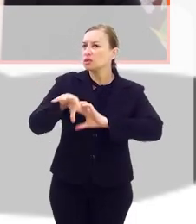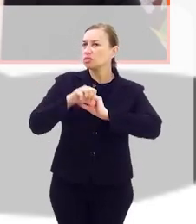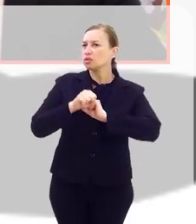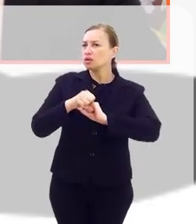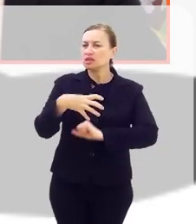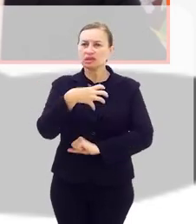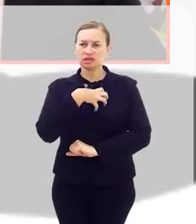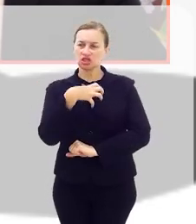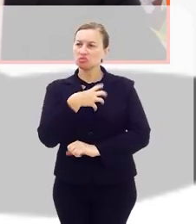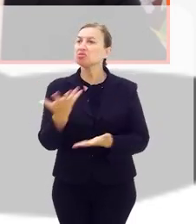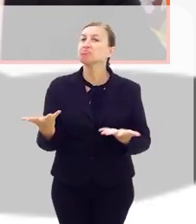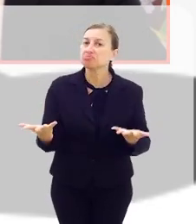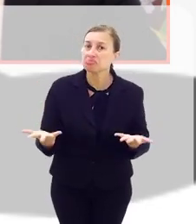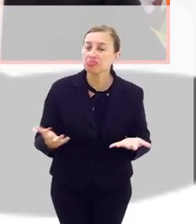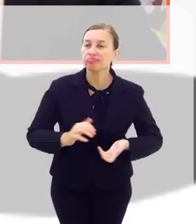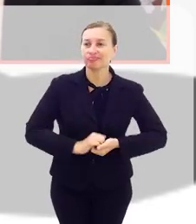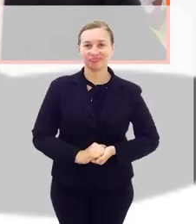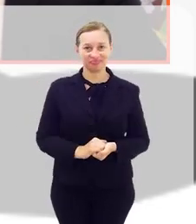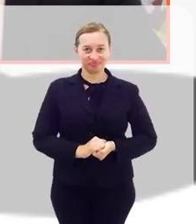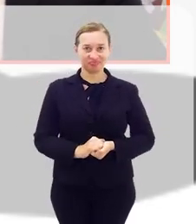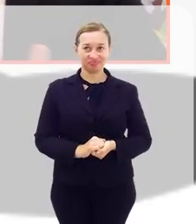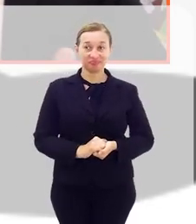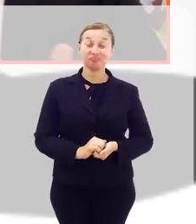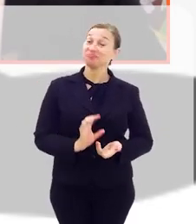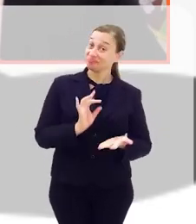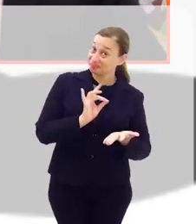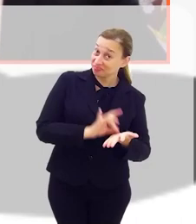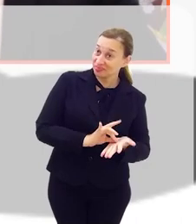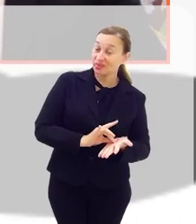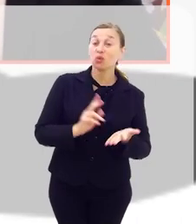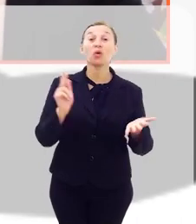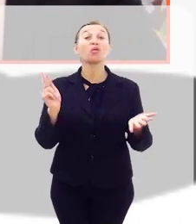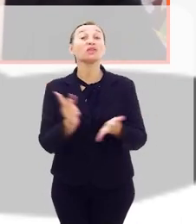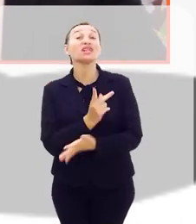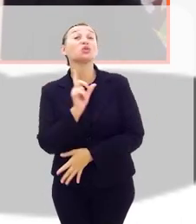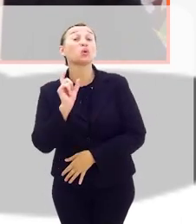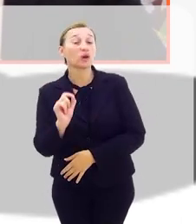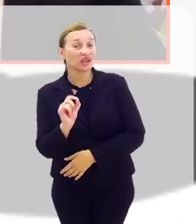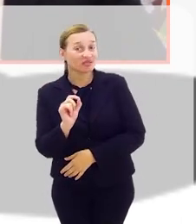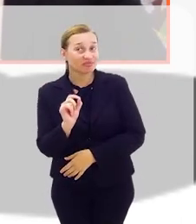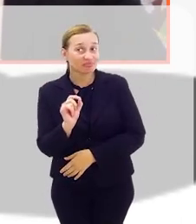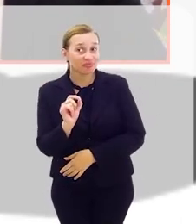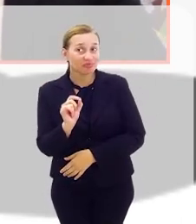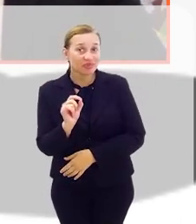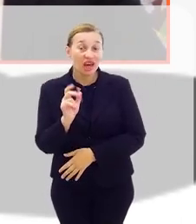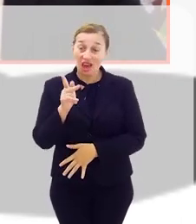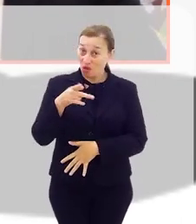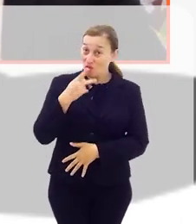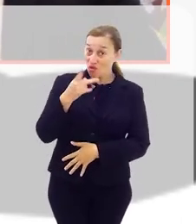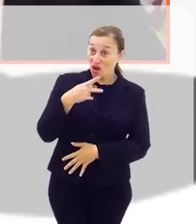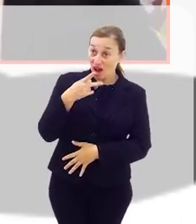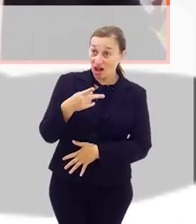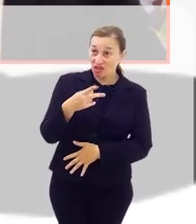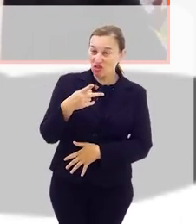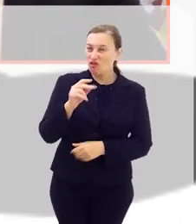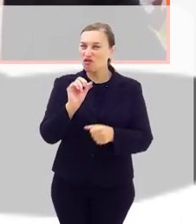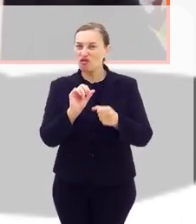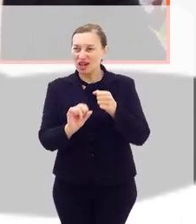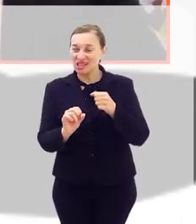esse sentimento? Na realidade, o que que acontece? Eu falo que